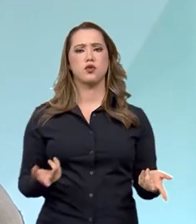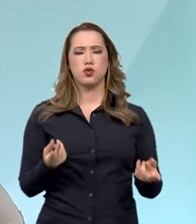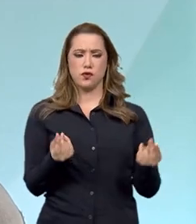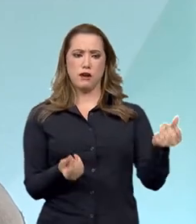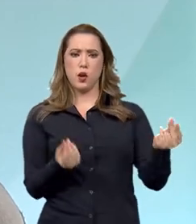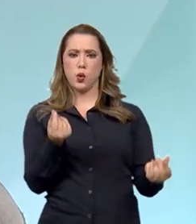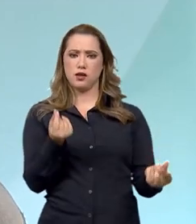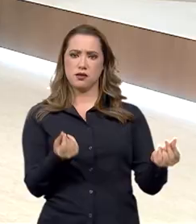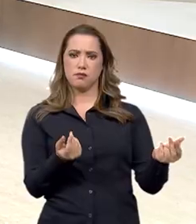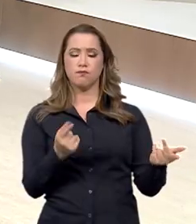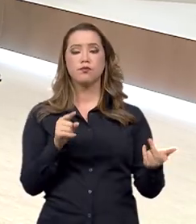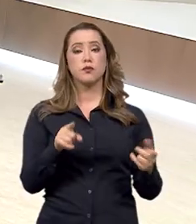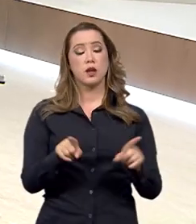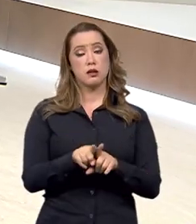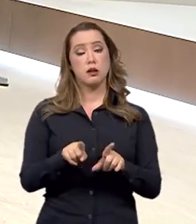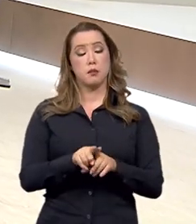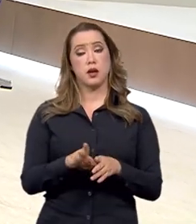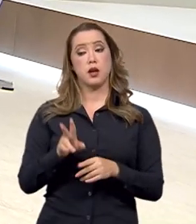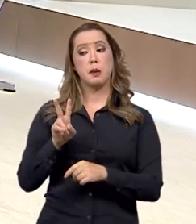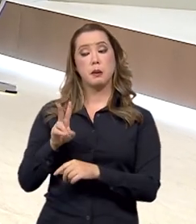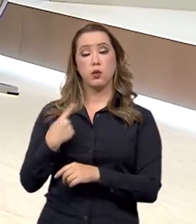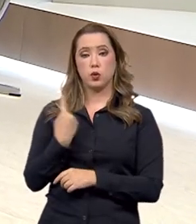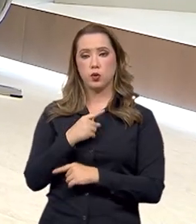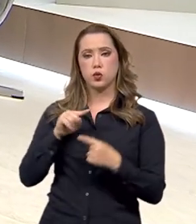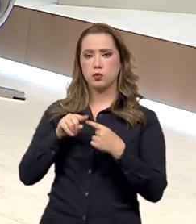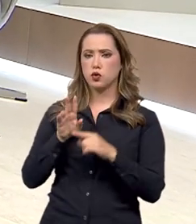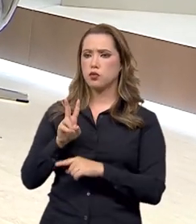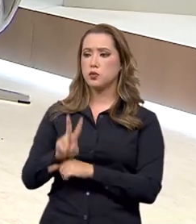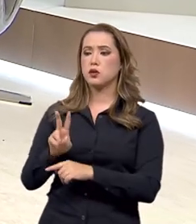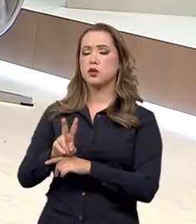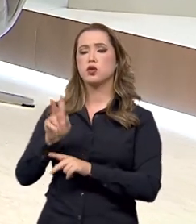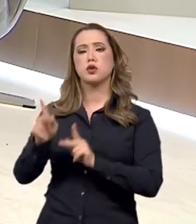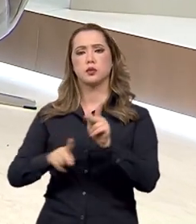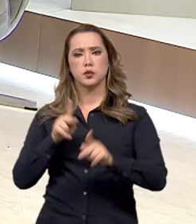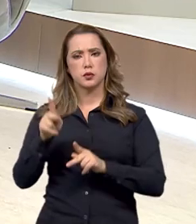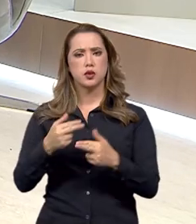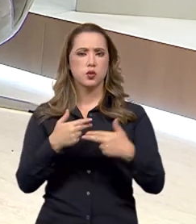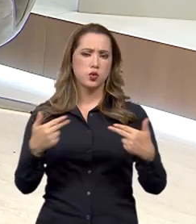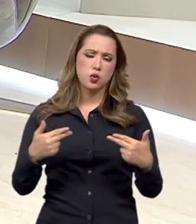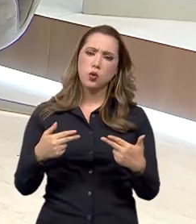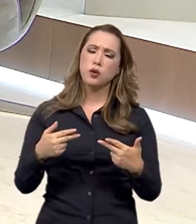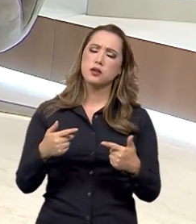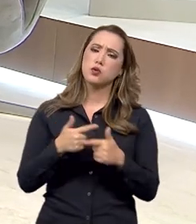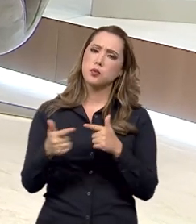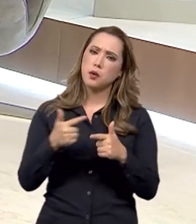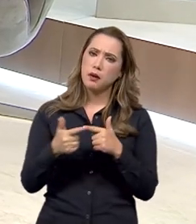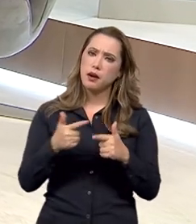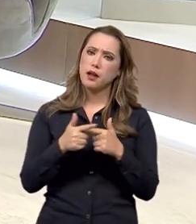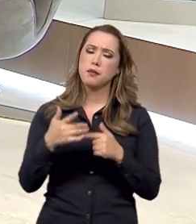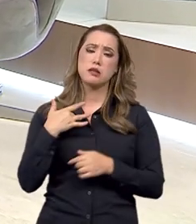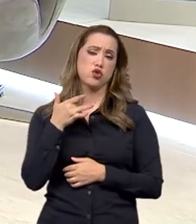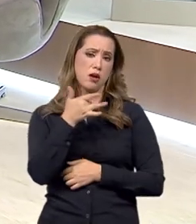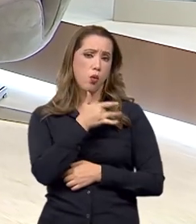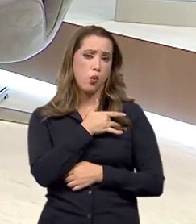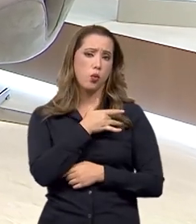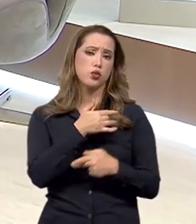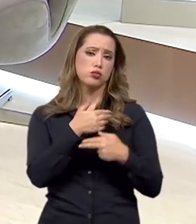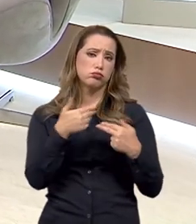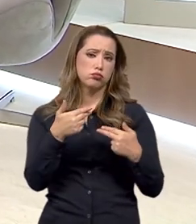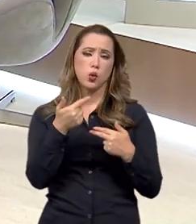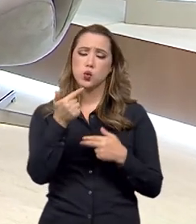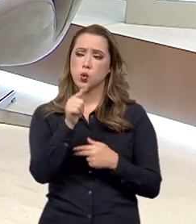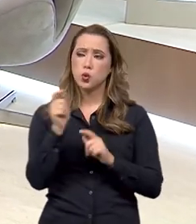população de males que possam vir a causar a saúde, sanitário e outros males que a sociedade